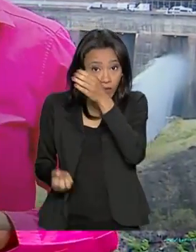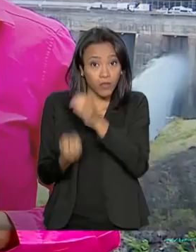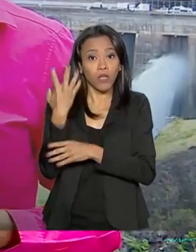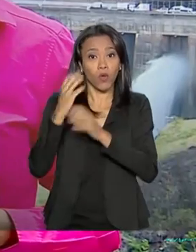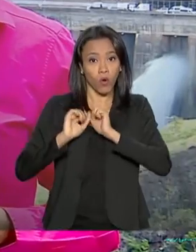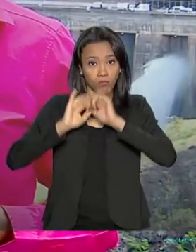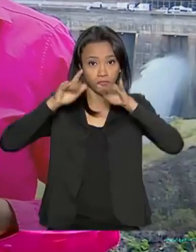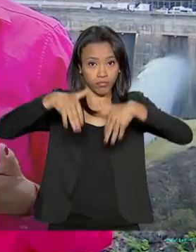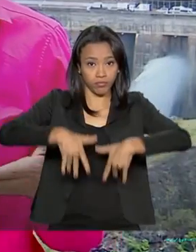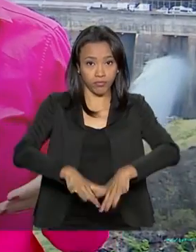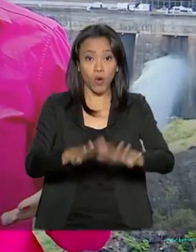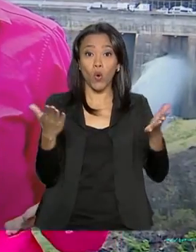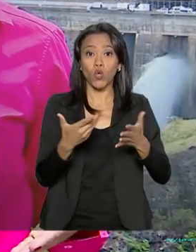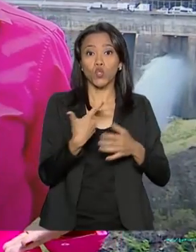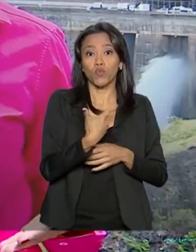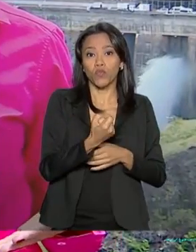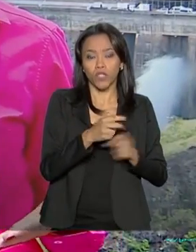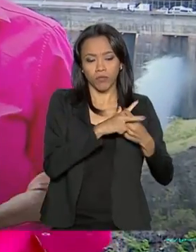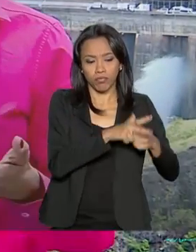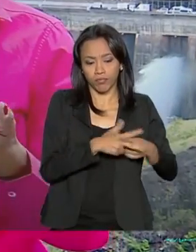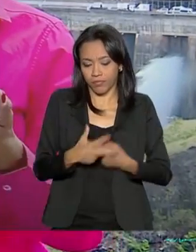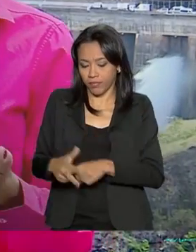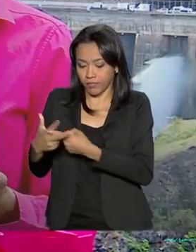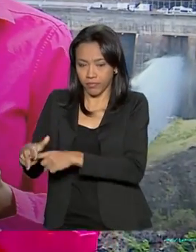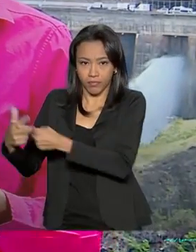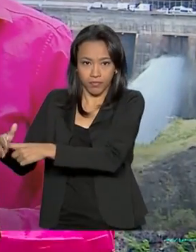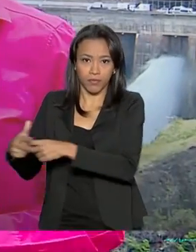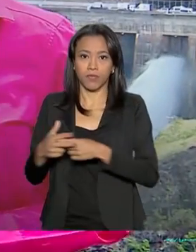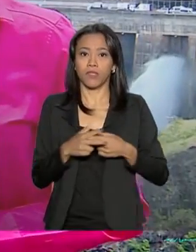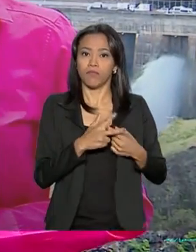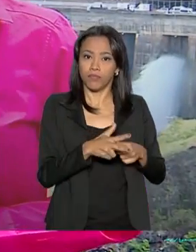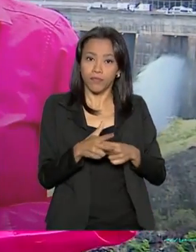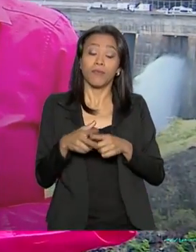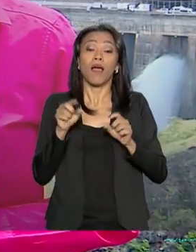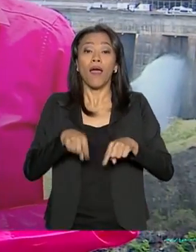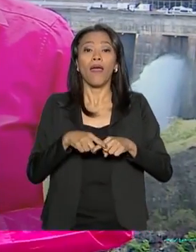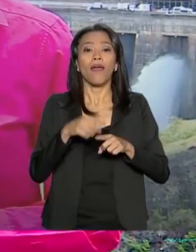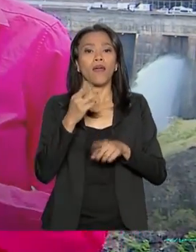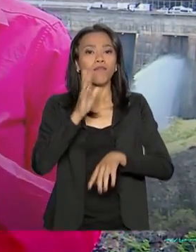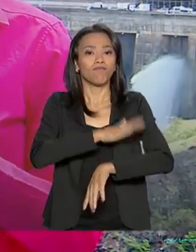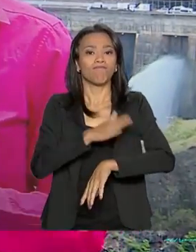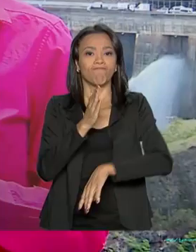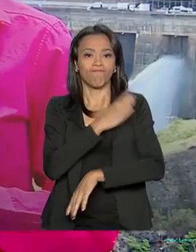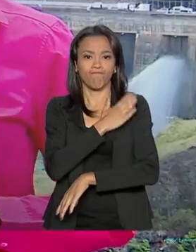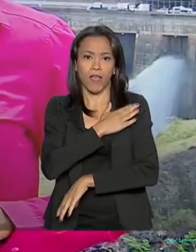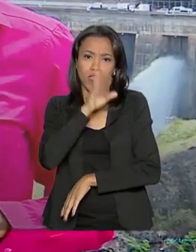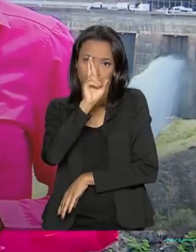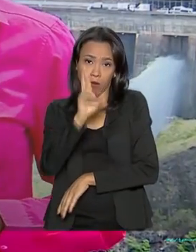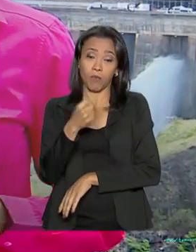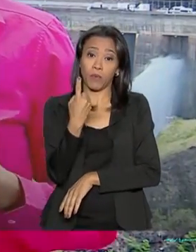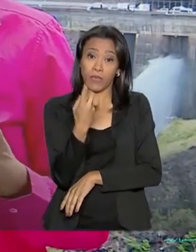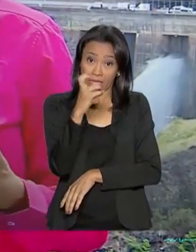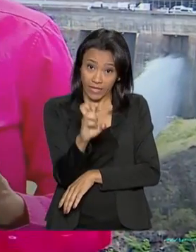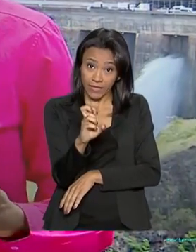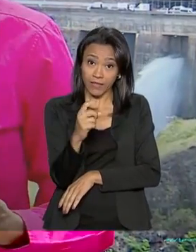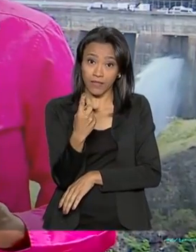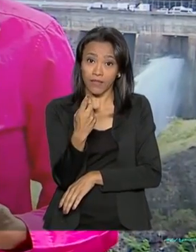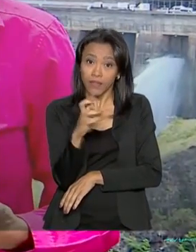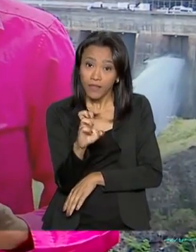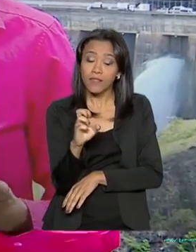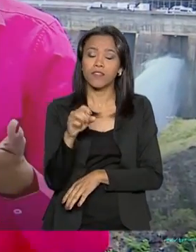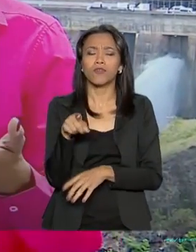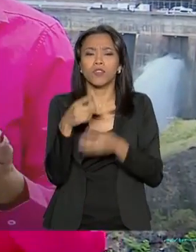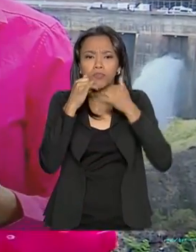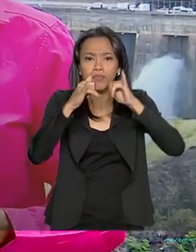com 20 geradoras, ela é responsável por 15% de toda a energia consumida no Brasil e 90